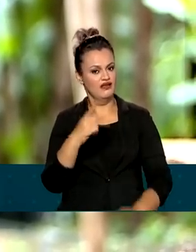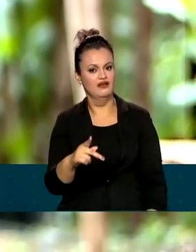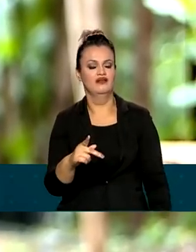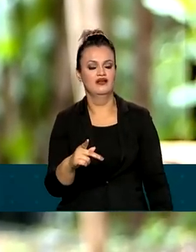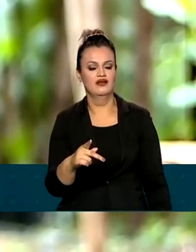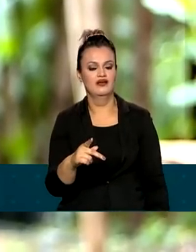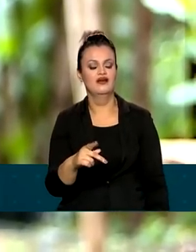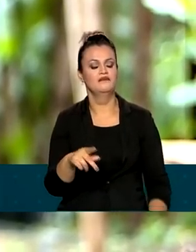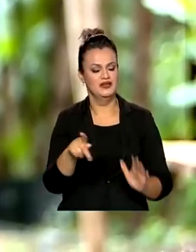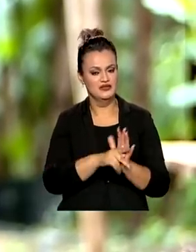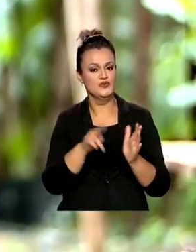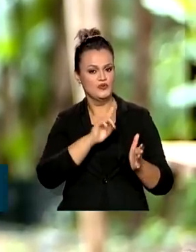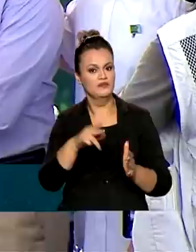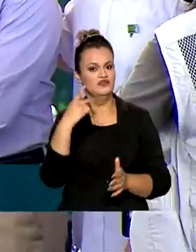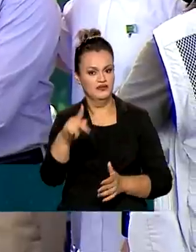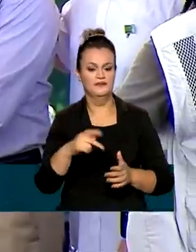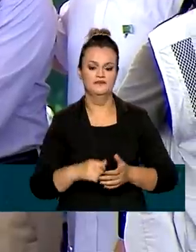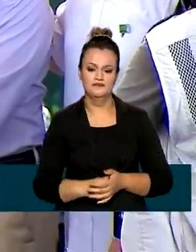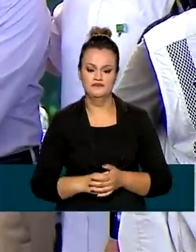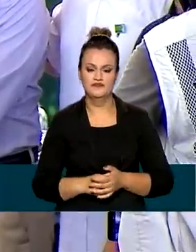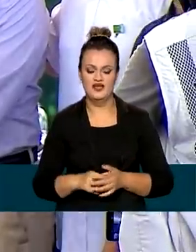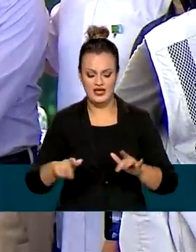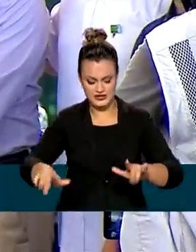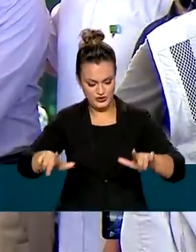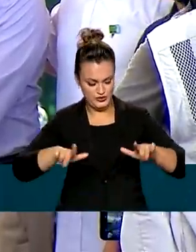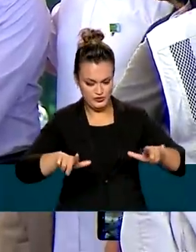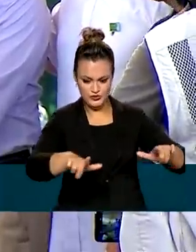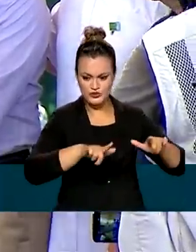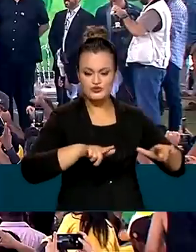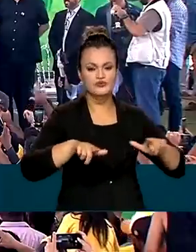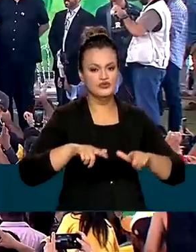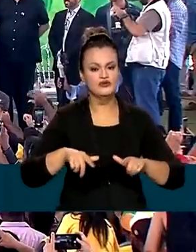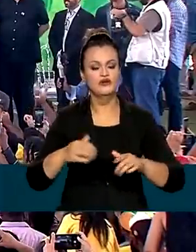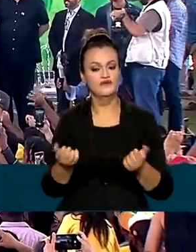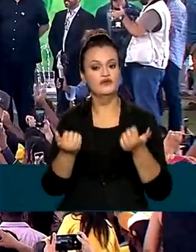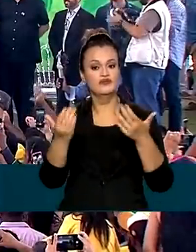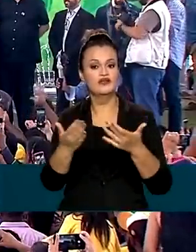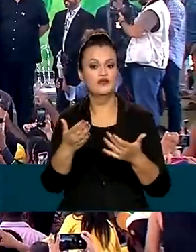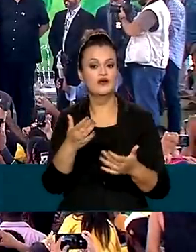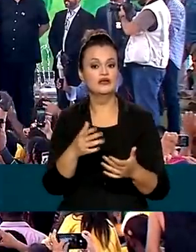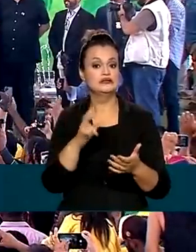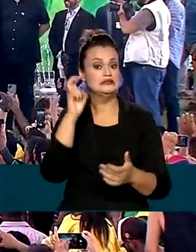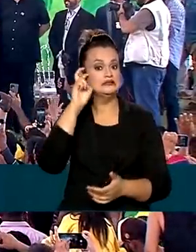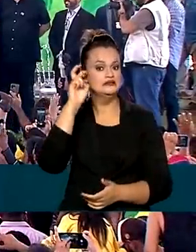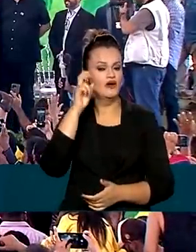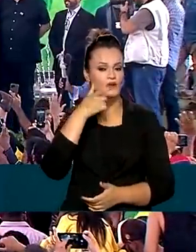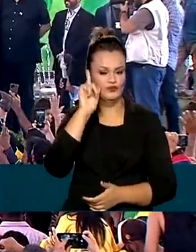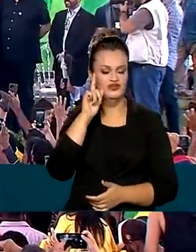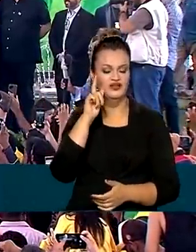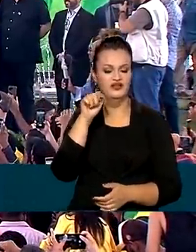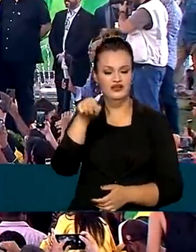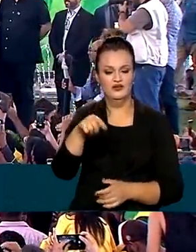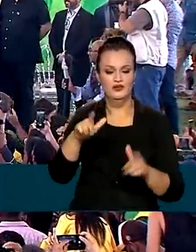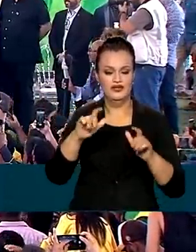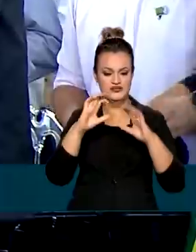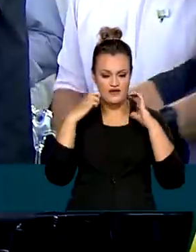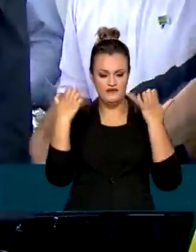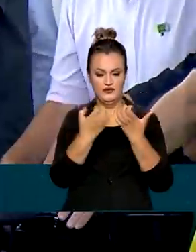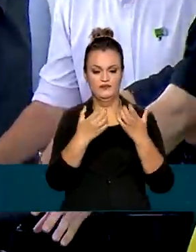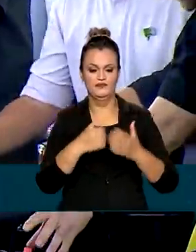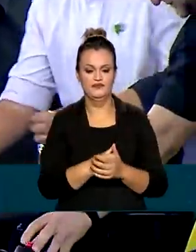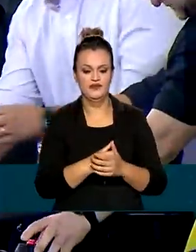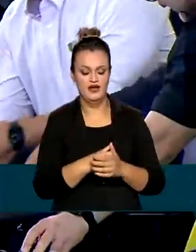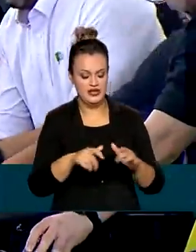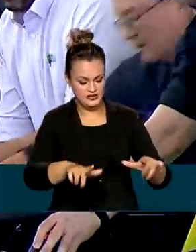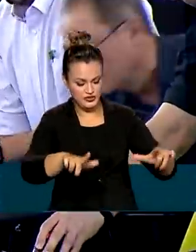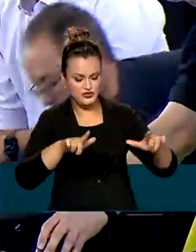que efetivamente será dele. Os títulos de propriedade rural foram entregues na manhã desta quinta-feira, nesta solenidade. A